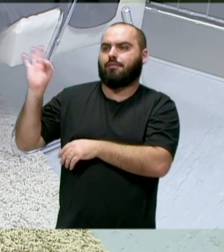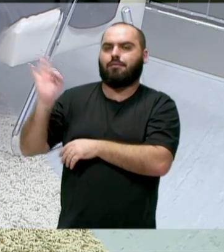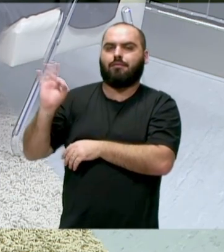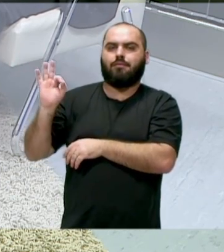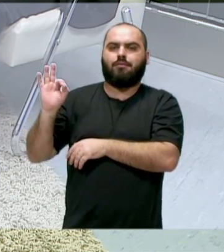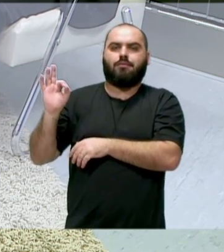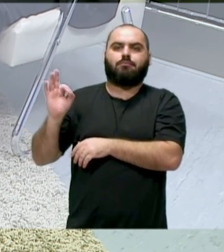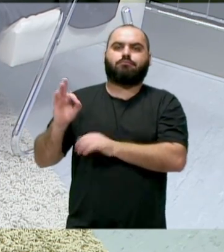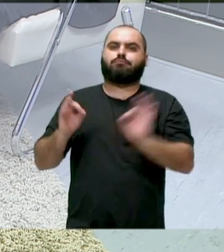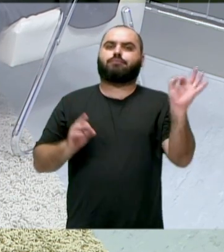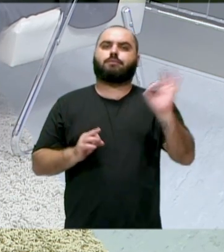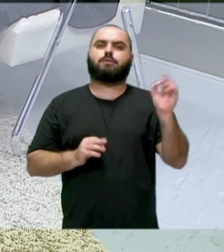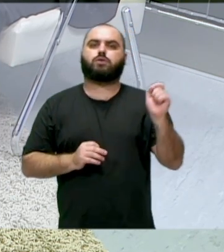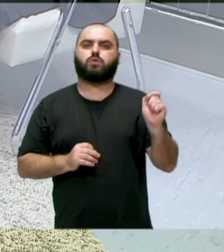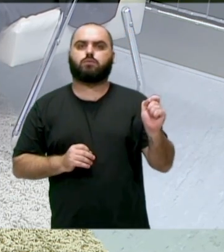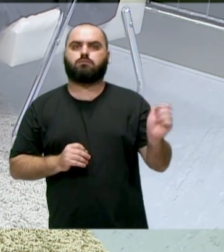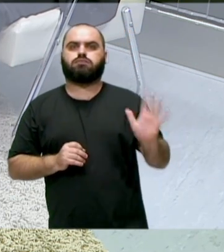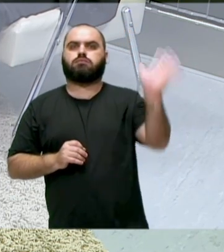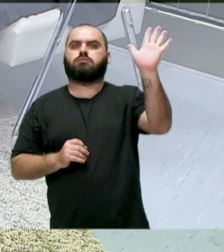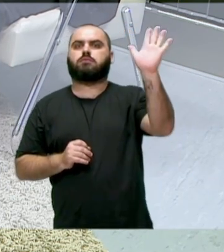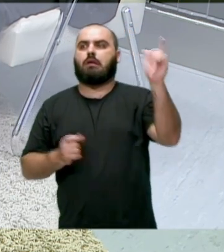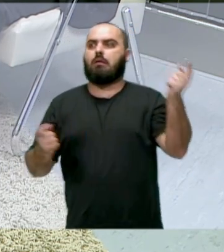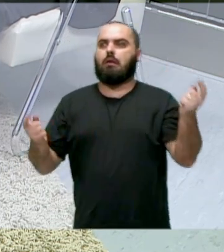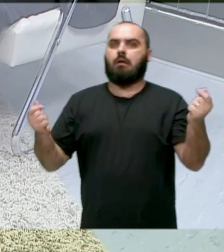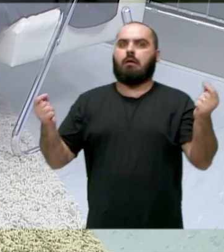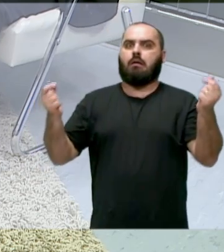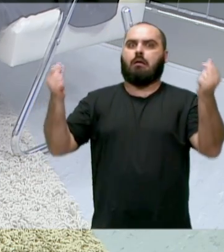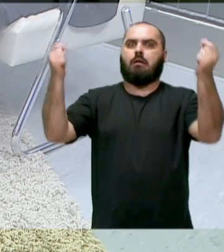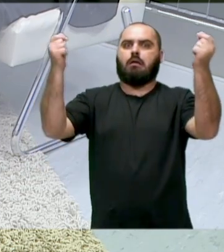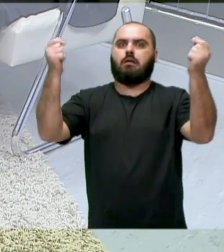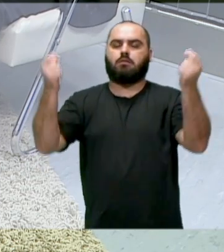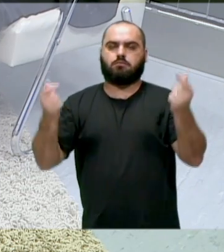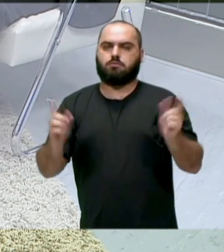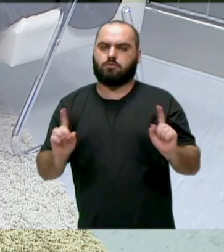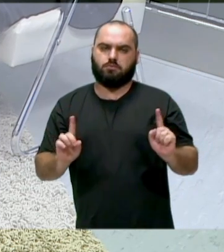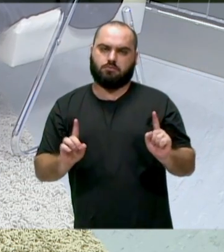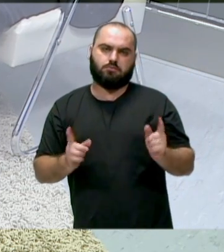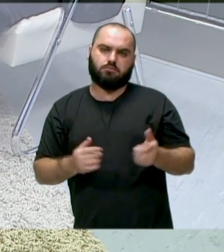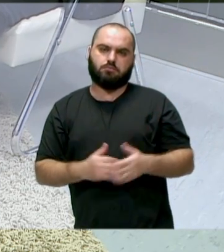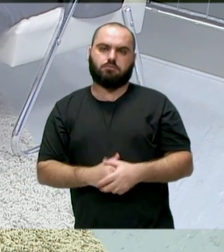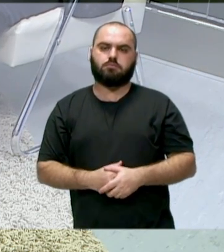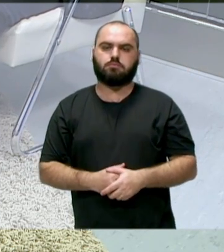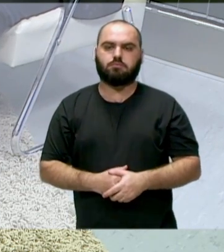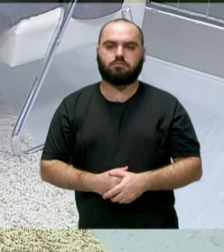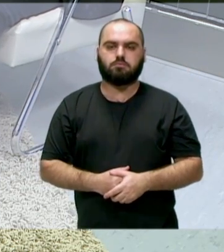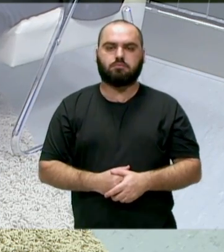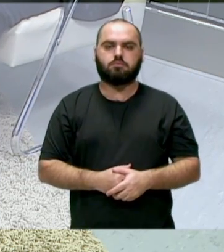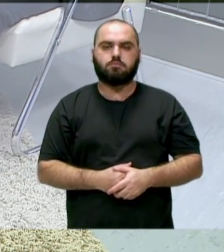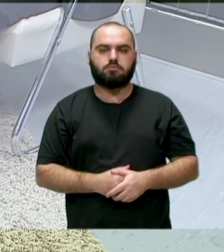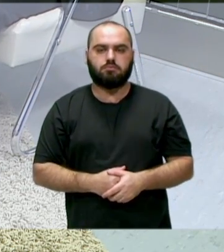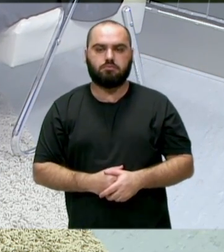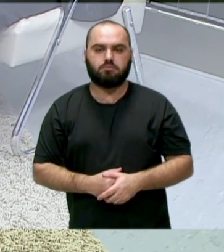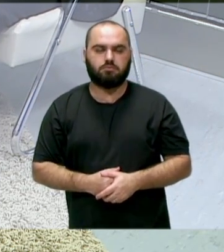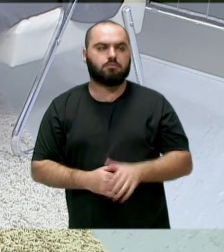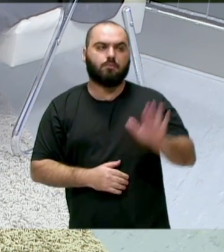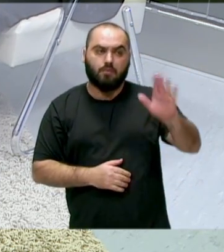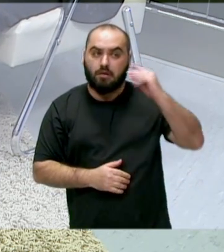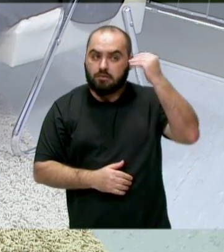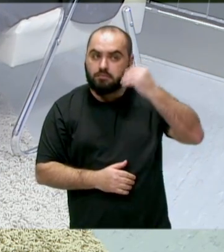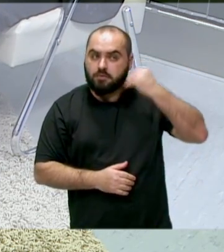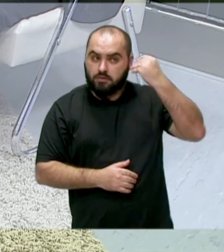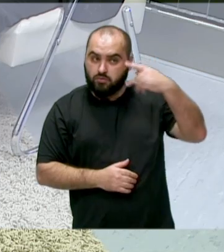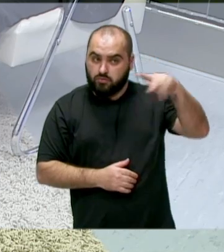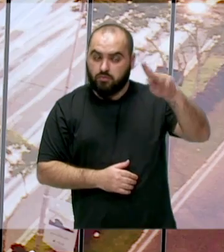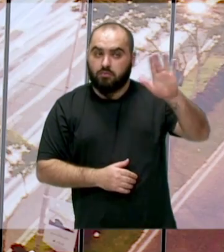e tu colocar um percentual de juros que daí fique, não vale a pena, né? O senhor que tem essa experiência, o